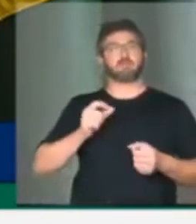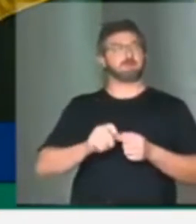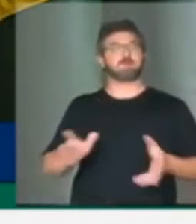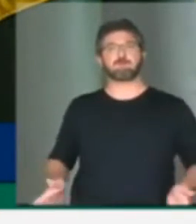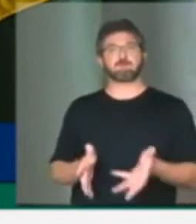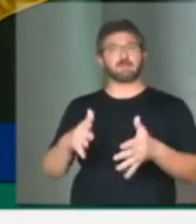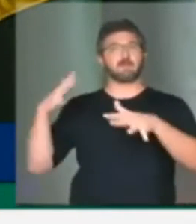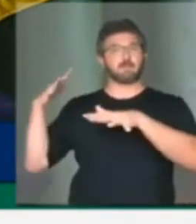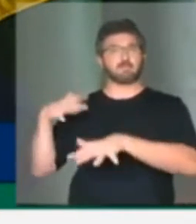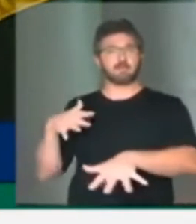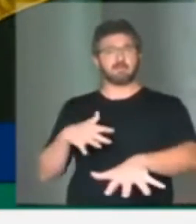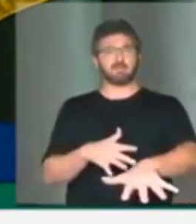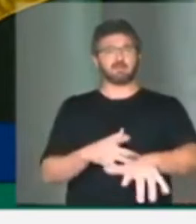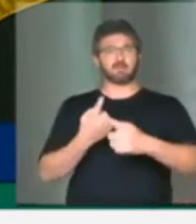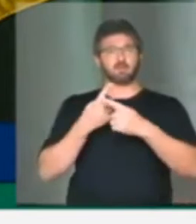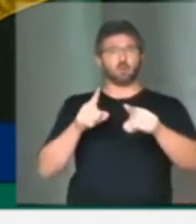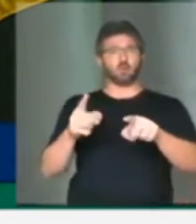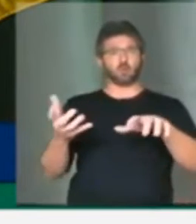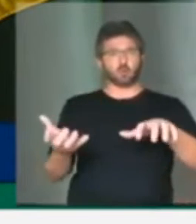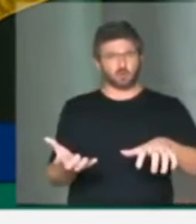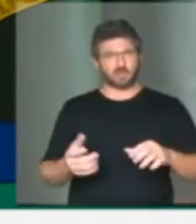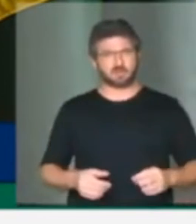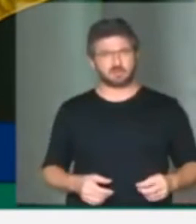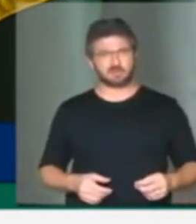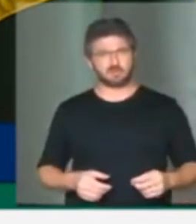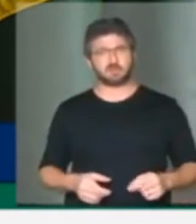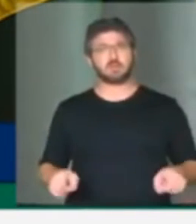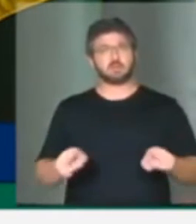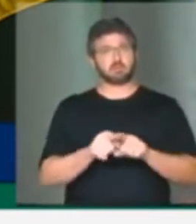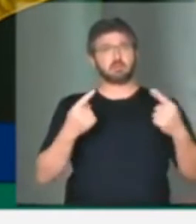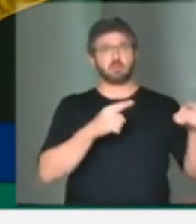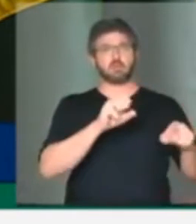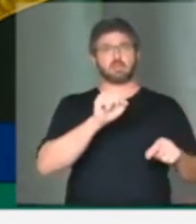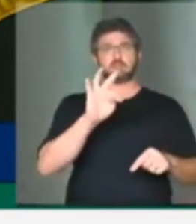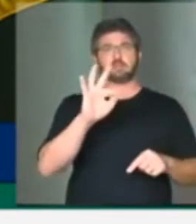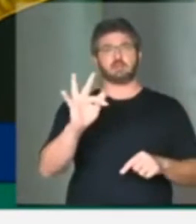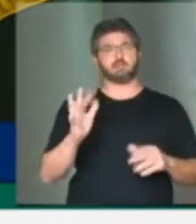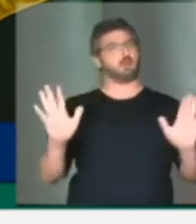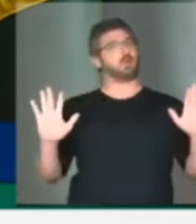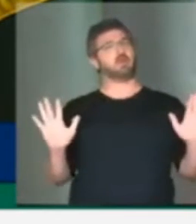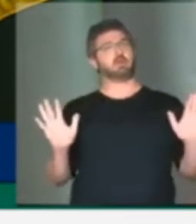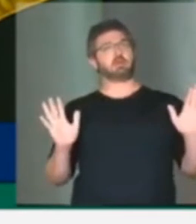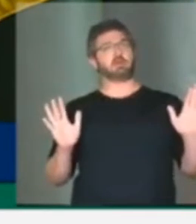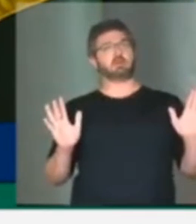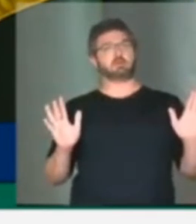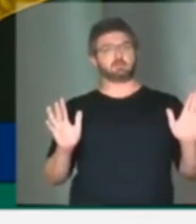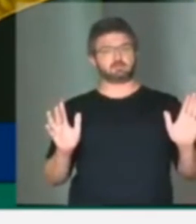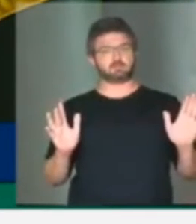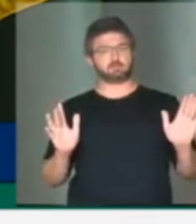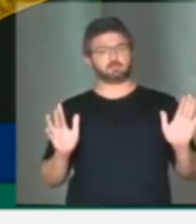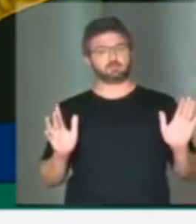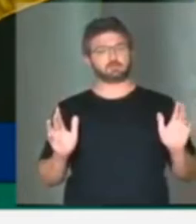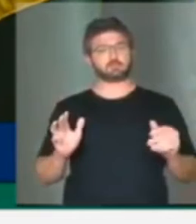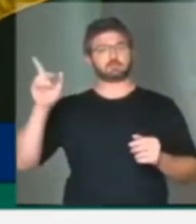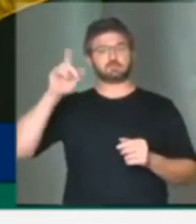manifestação contra o Congresso Nacional e o STF. Ora, e isso é o